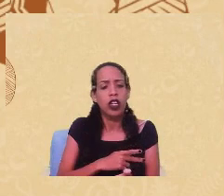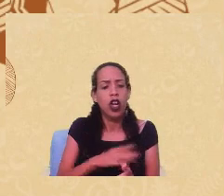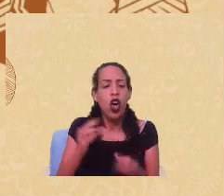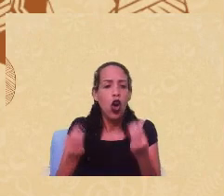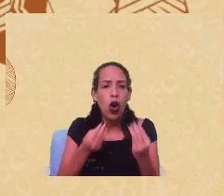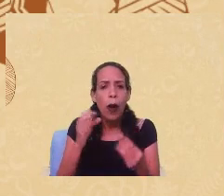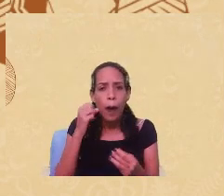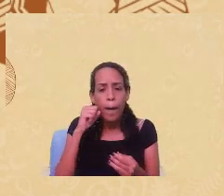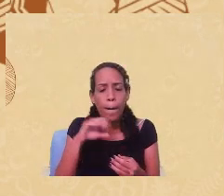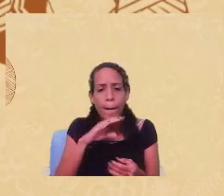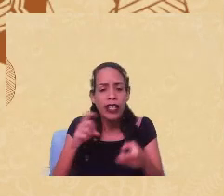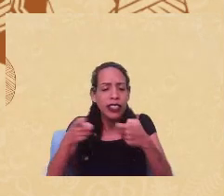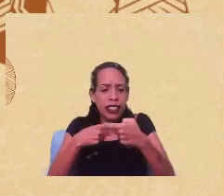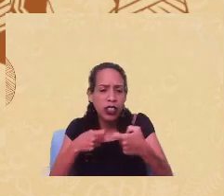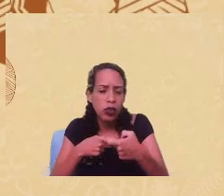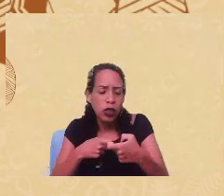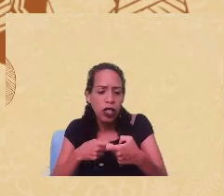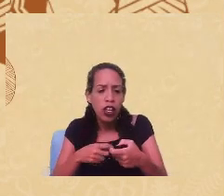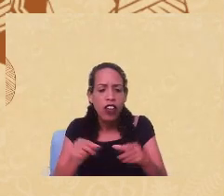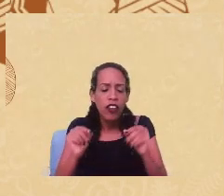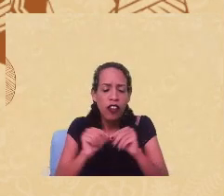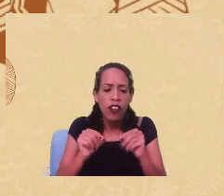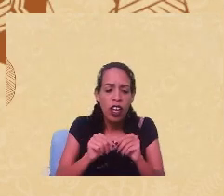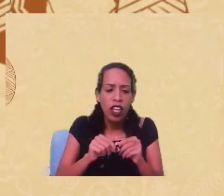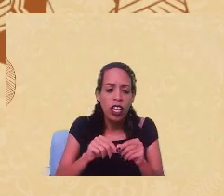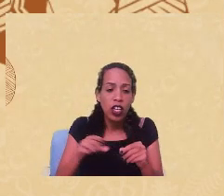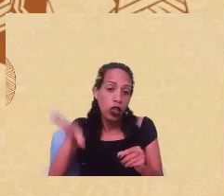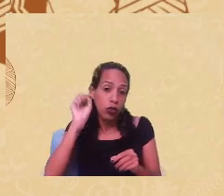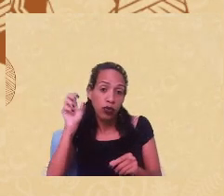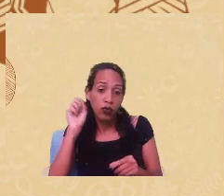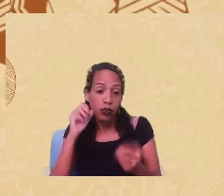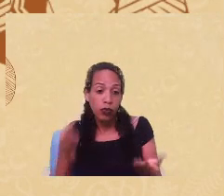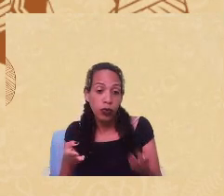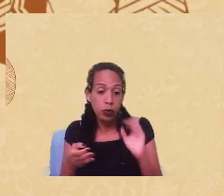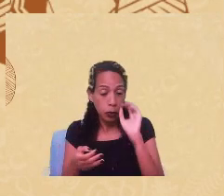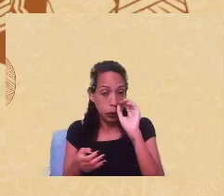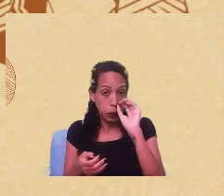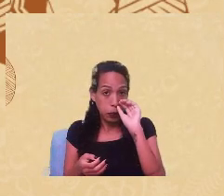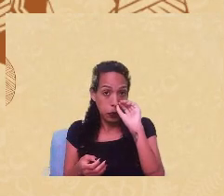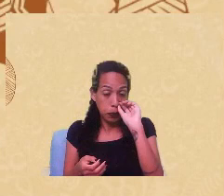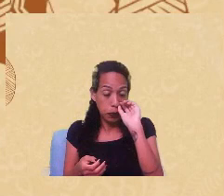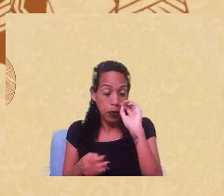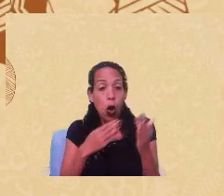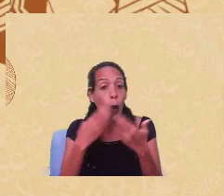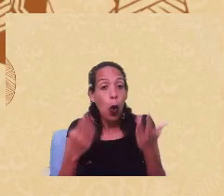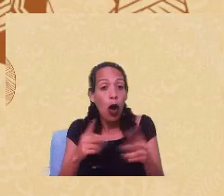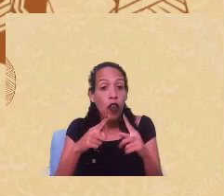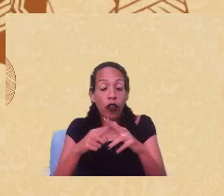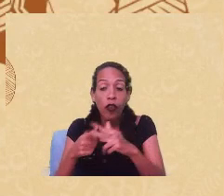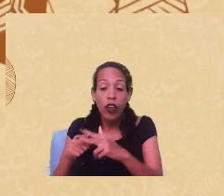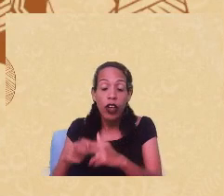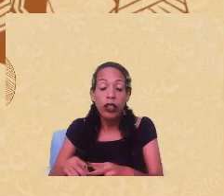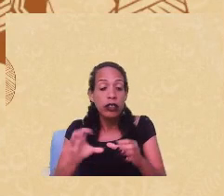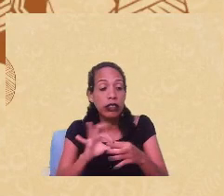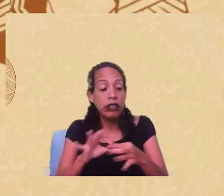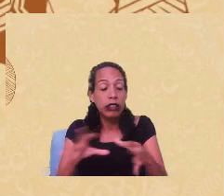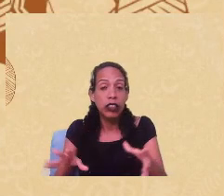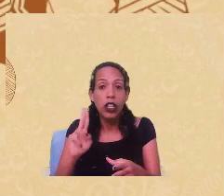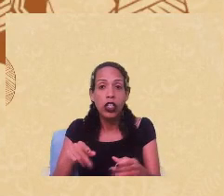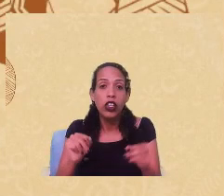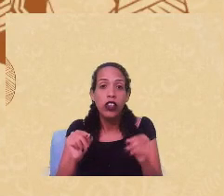heterossexualidade produzem na nossa escuta? De quais ferramentas nós dispomos para atuarmos em prol da